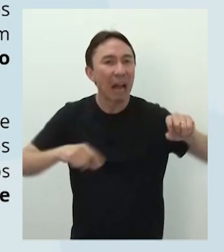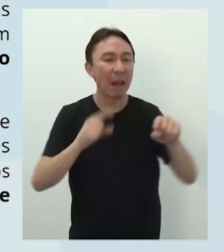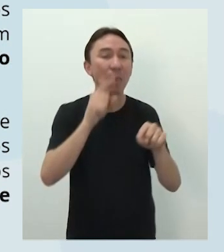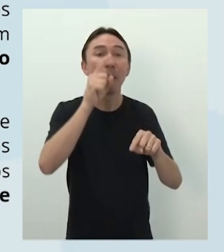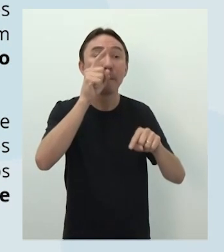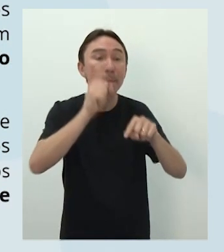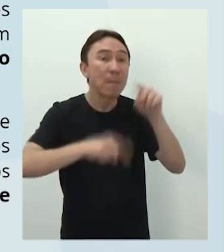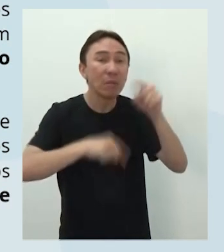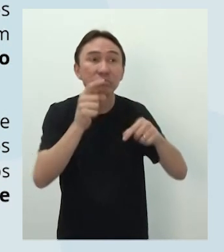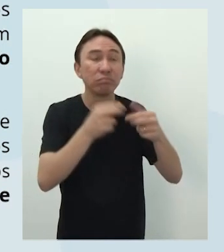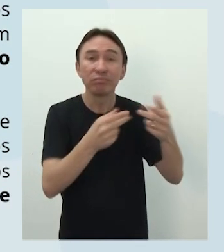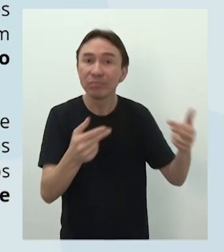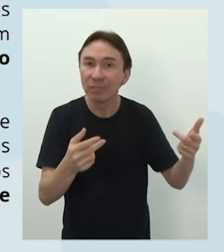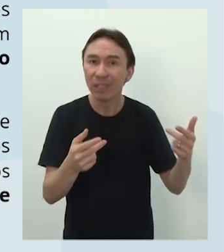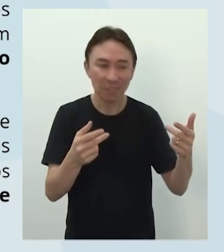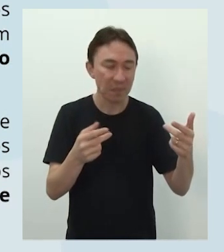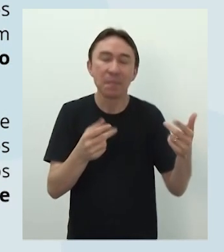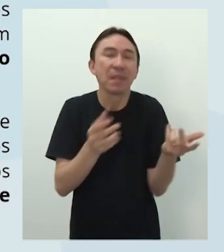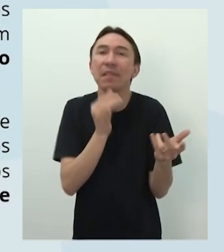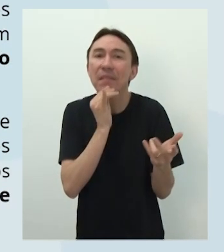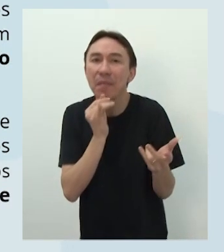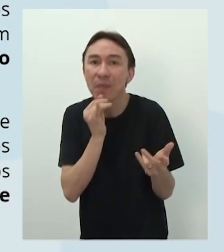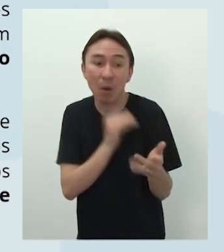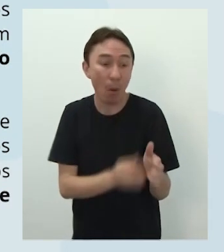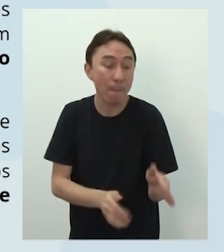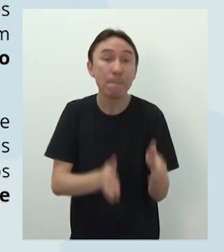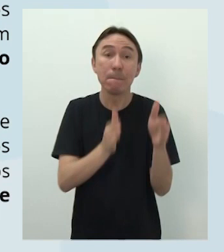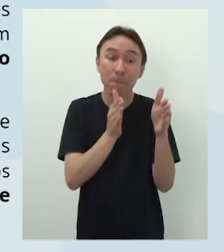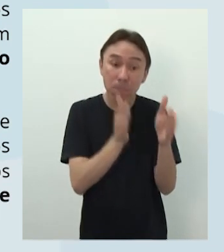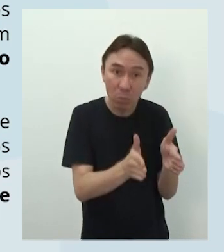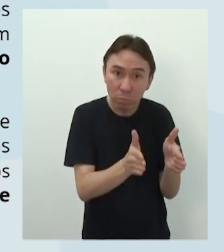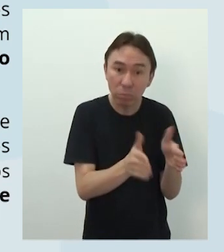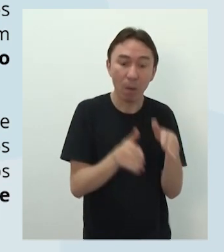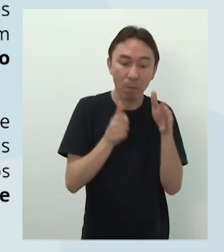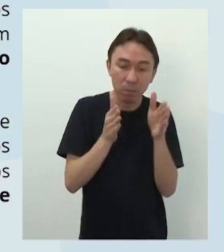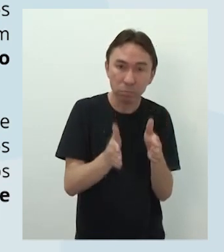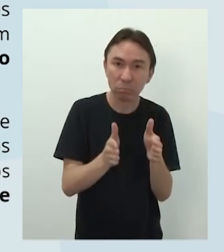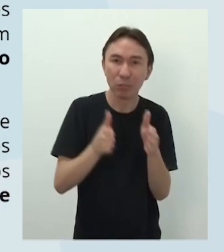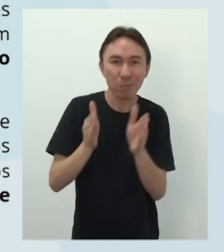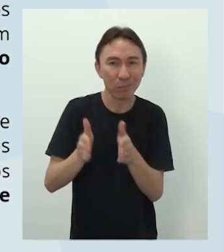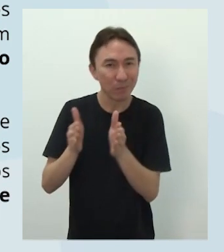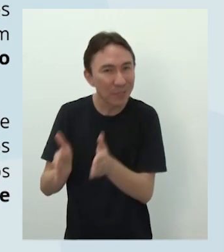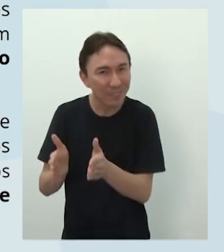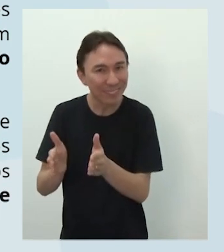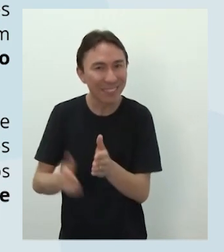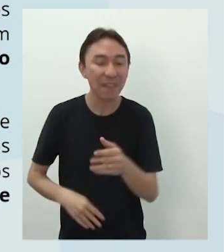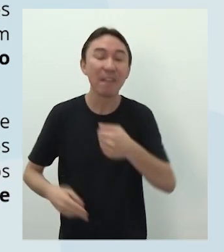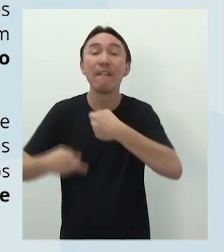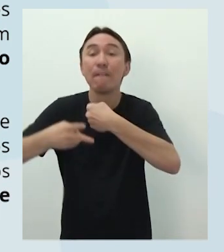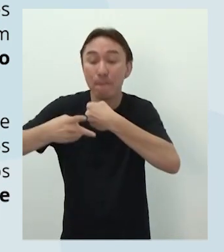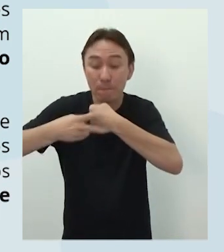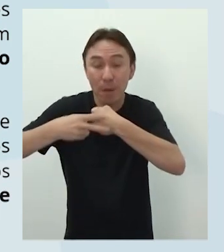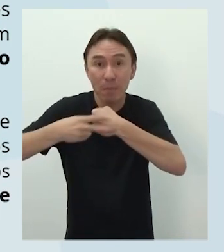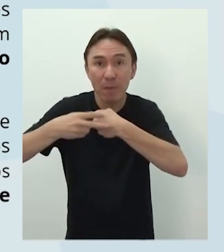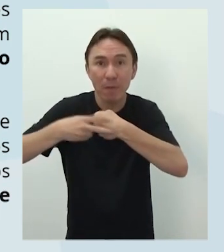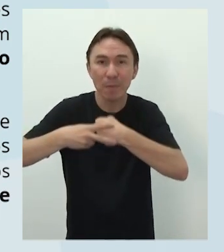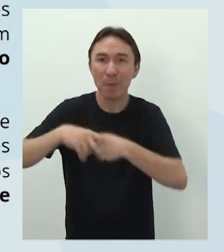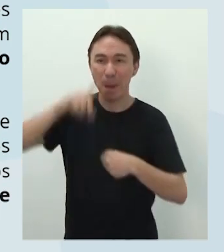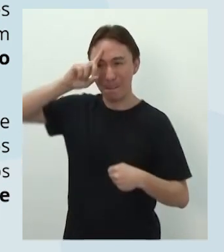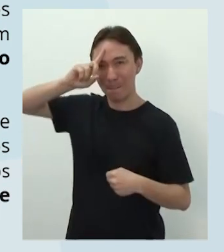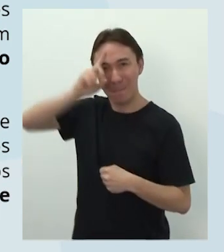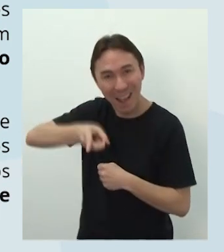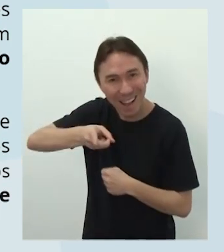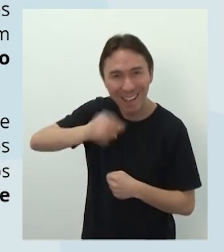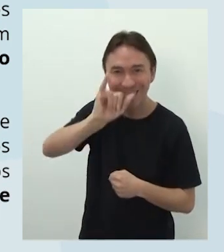indicam procedimentos a serem realizados. São abundantes os verbos no imperativo, né? Porque ele fala, faça isso, ligue aqui, nananá.